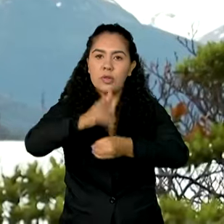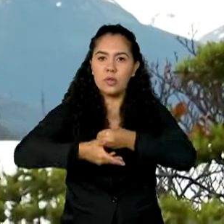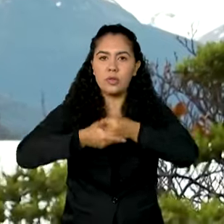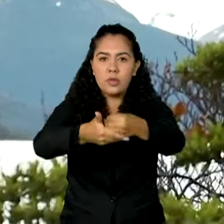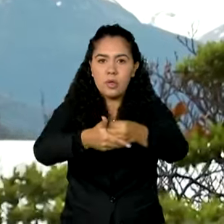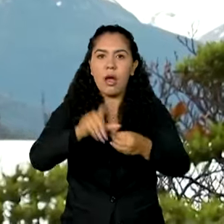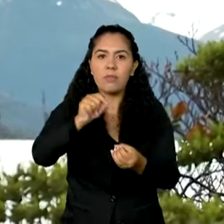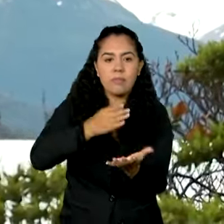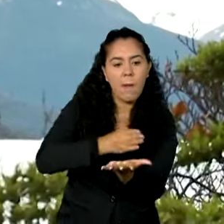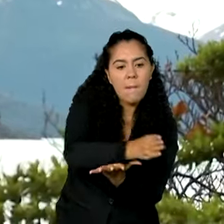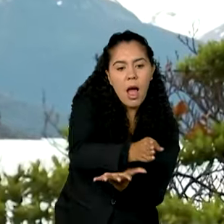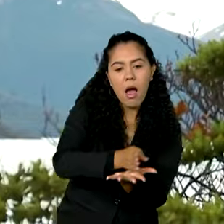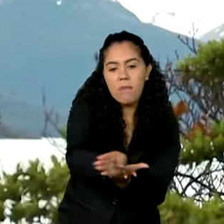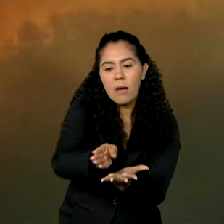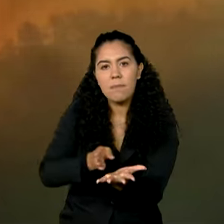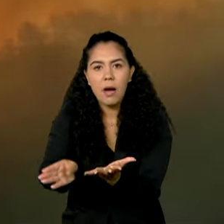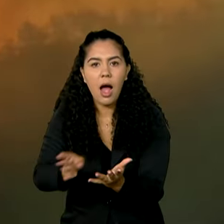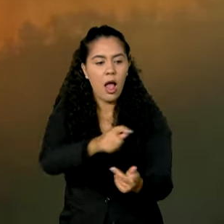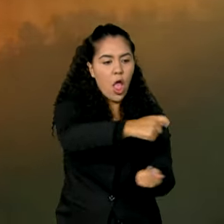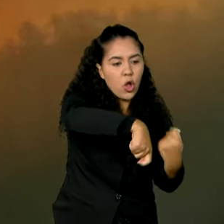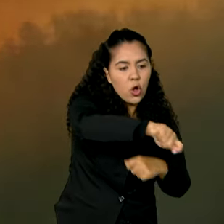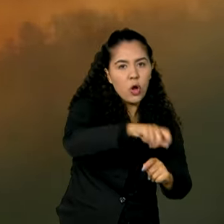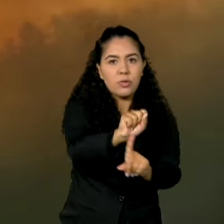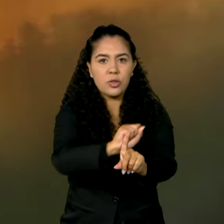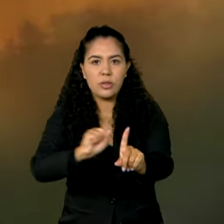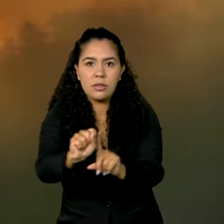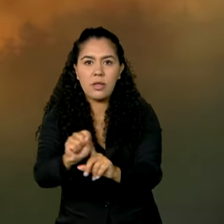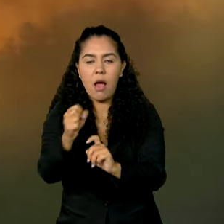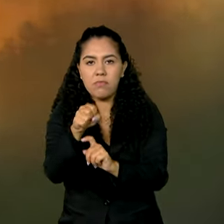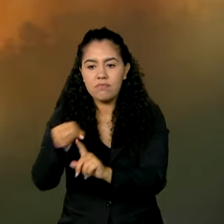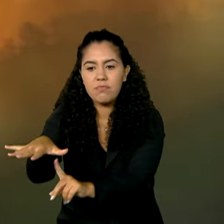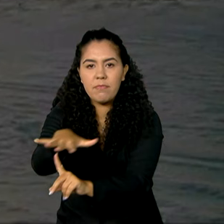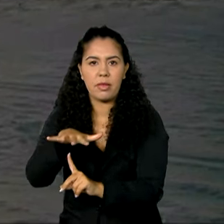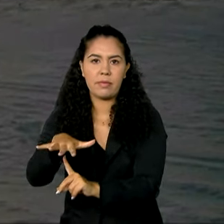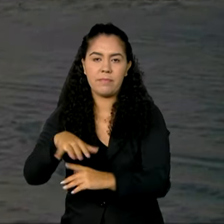as suas dimensões econômica, social e ambiental.